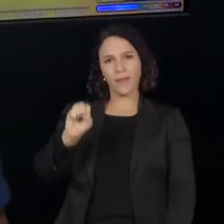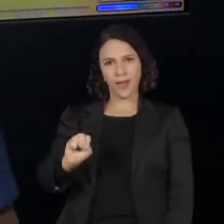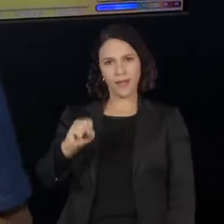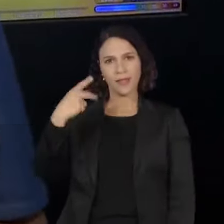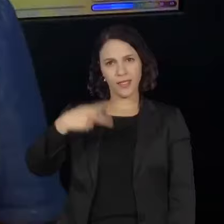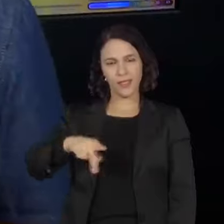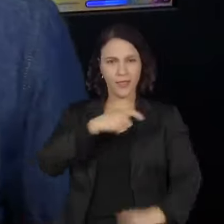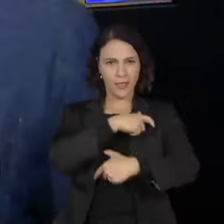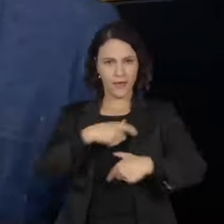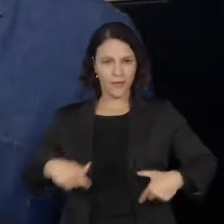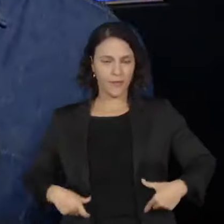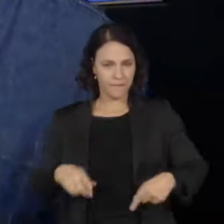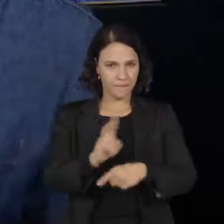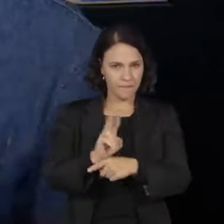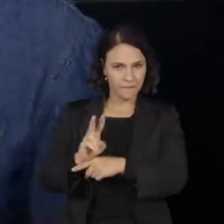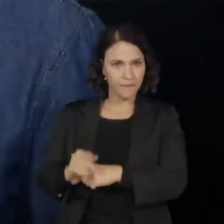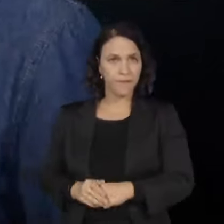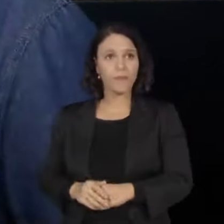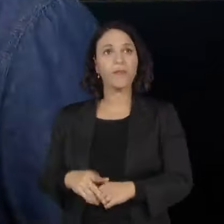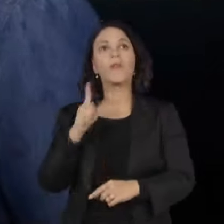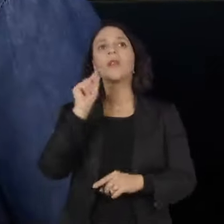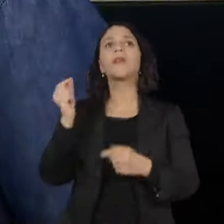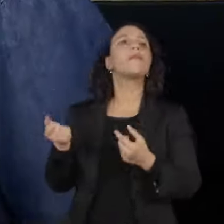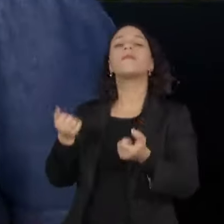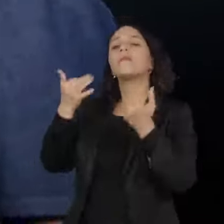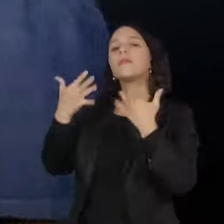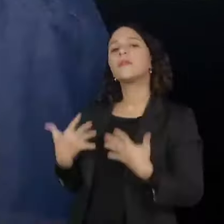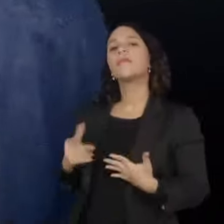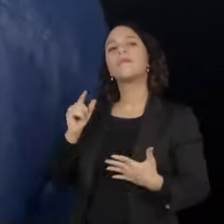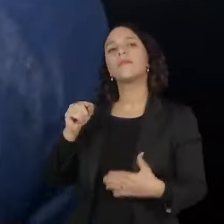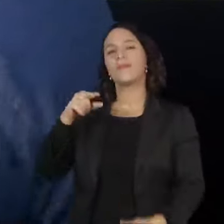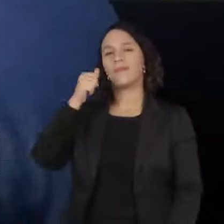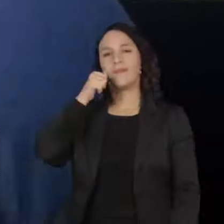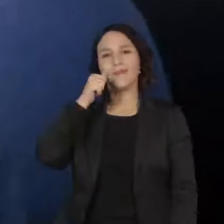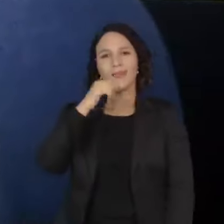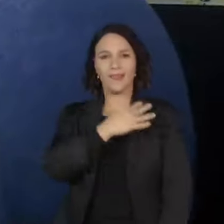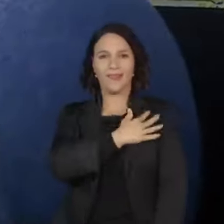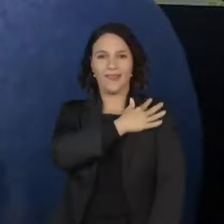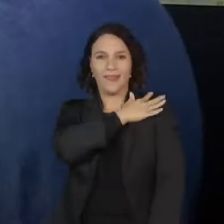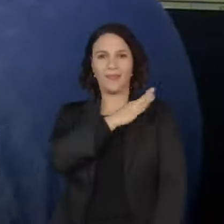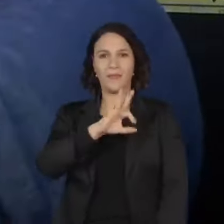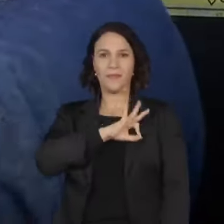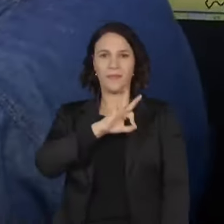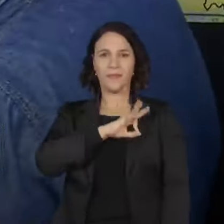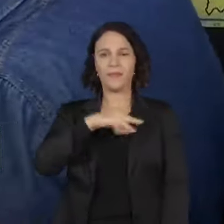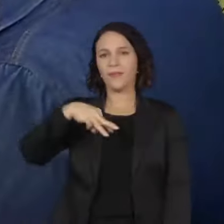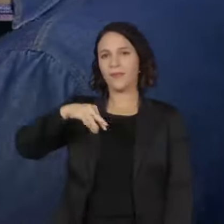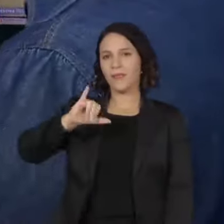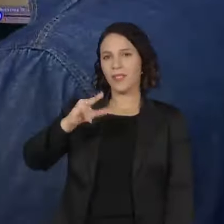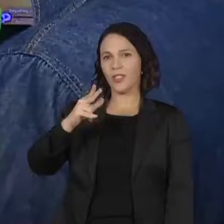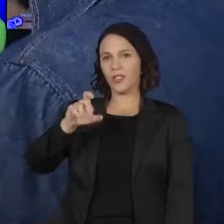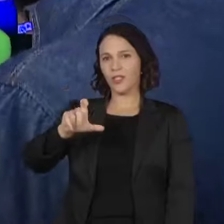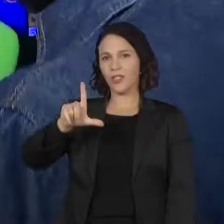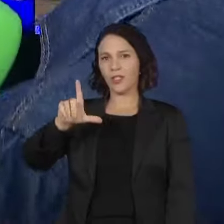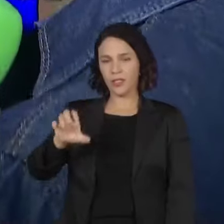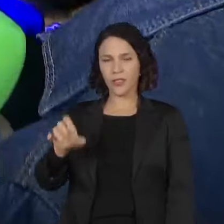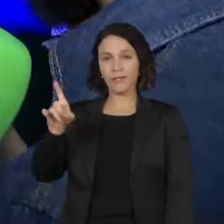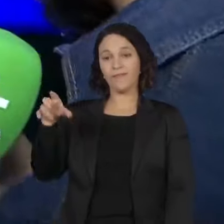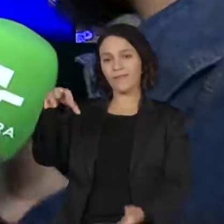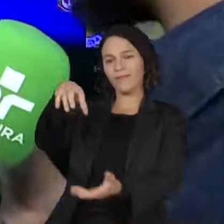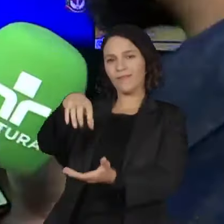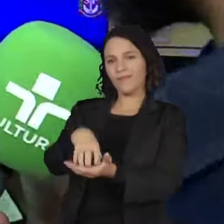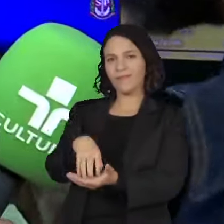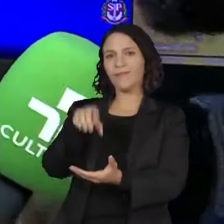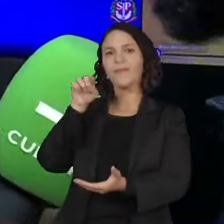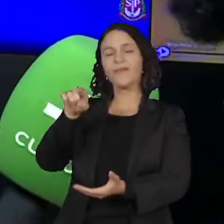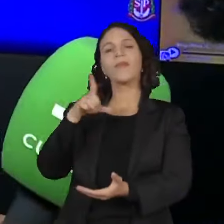Defesa Civil. Quem vai falar um pouquinho mais dessa situação com a gente é a Major PM Michelle César, é a diretora da Divisão de